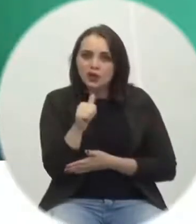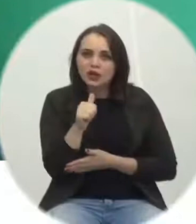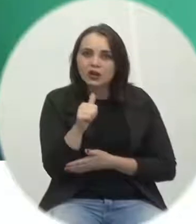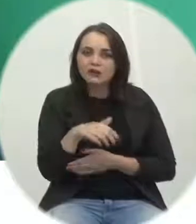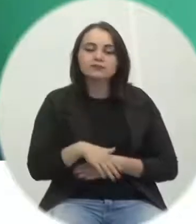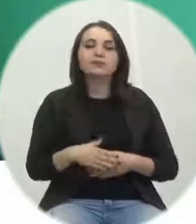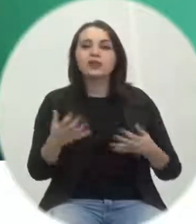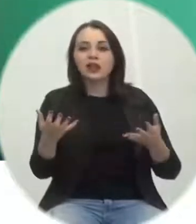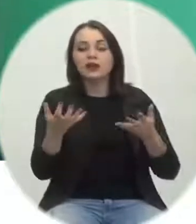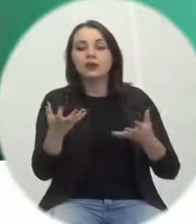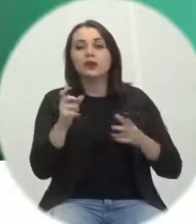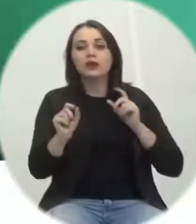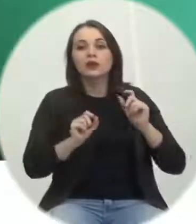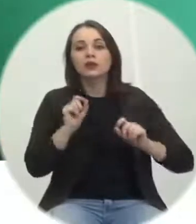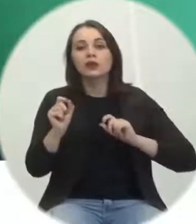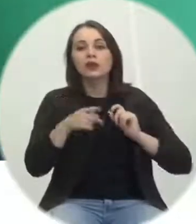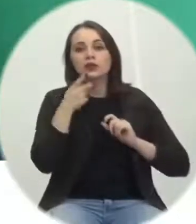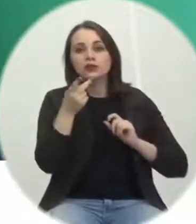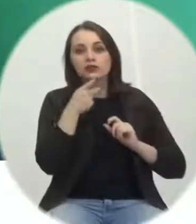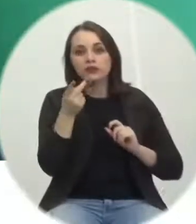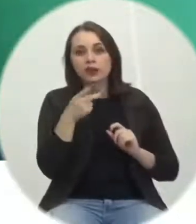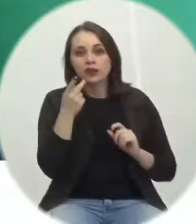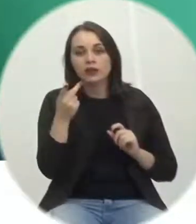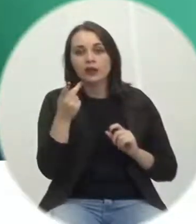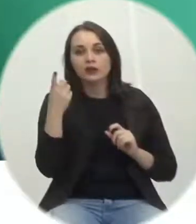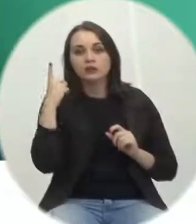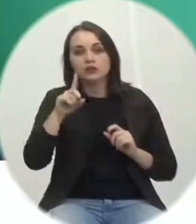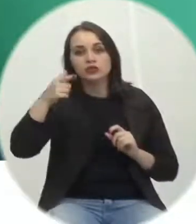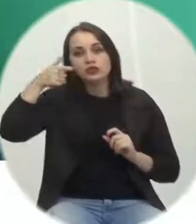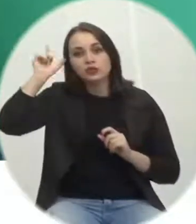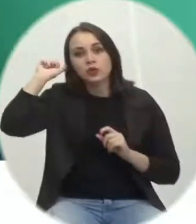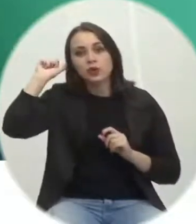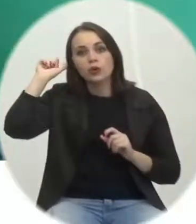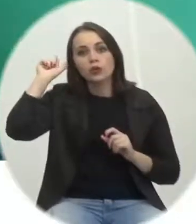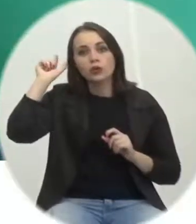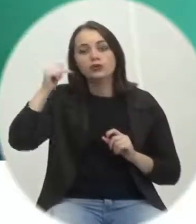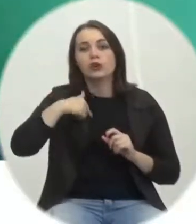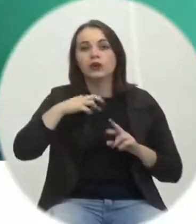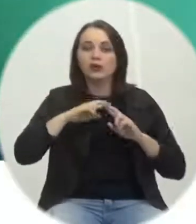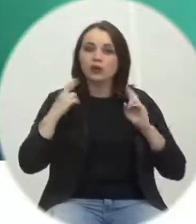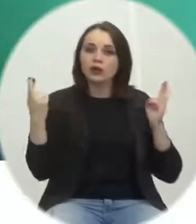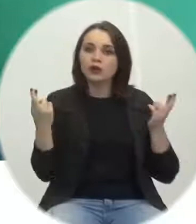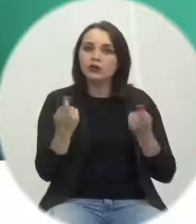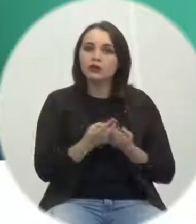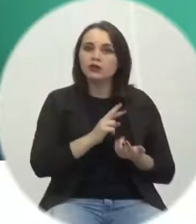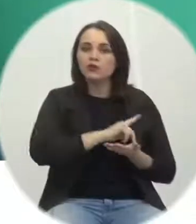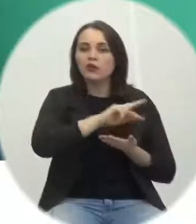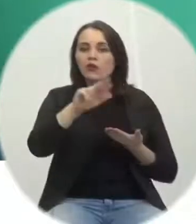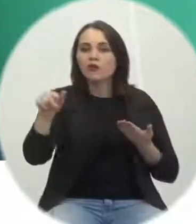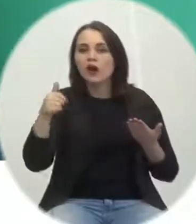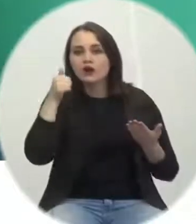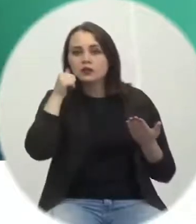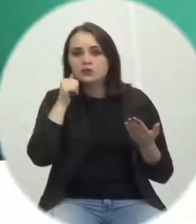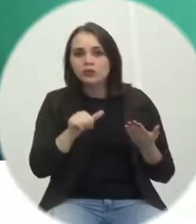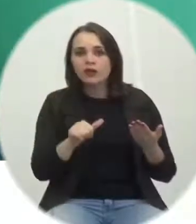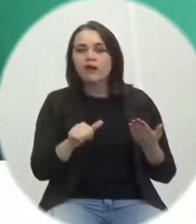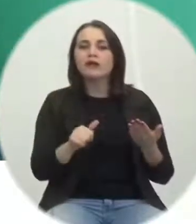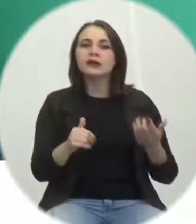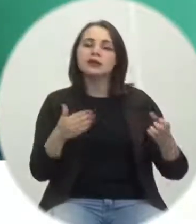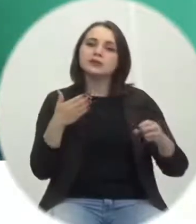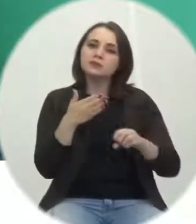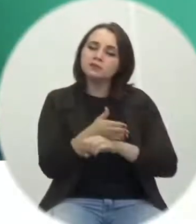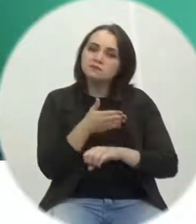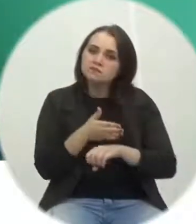eu gostaria de manifestar que na data de ontem, fiquei reunida com muitas mulheres, passei o dia envolvida